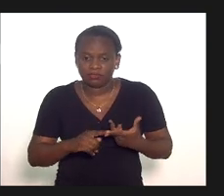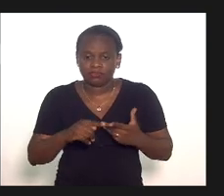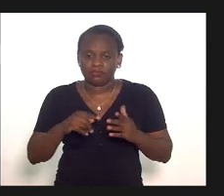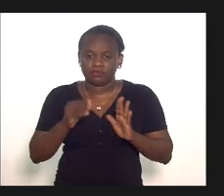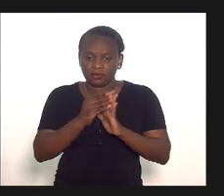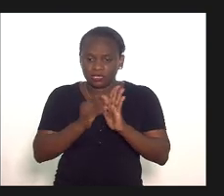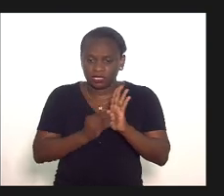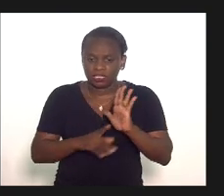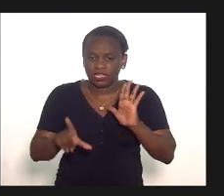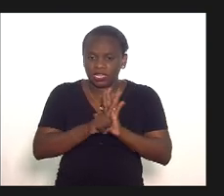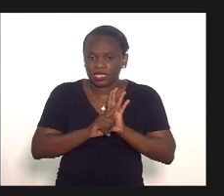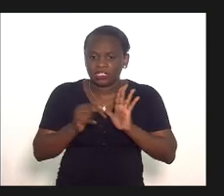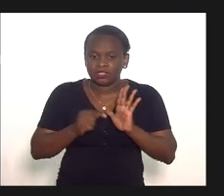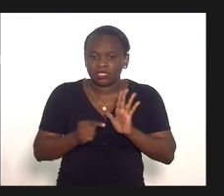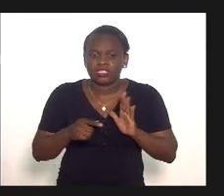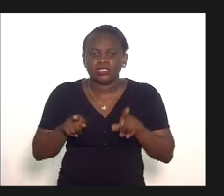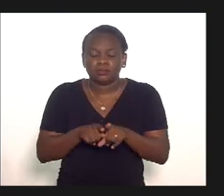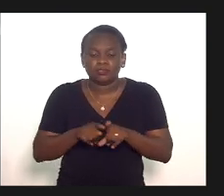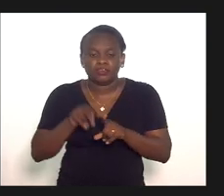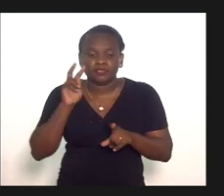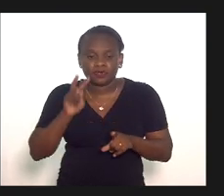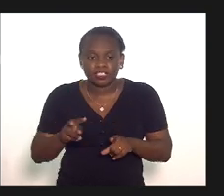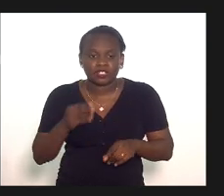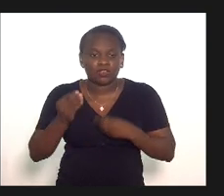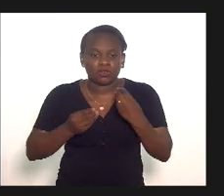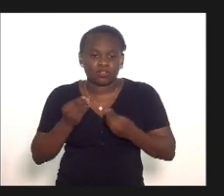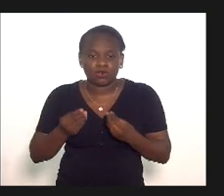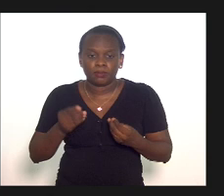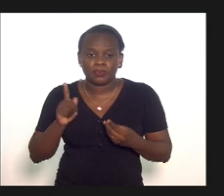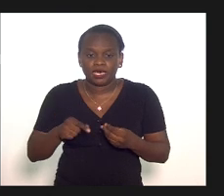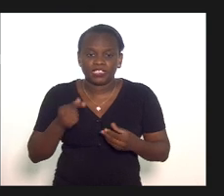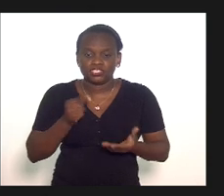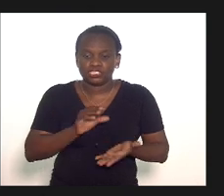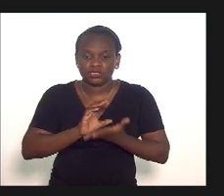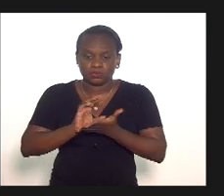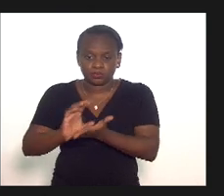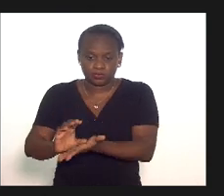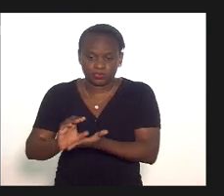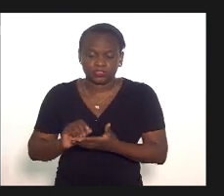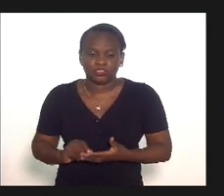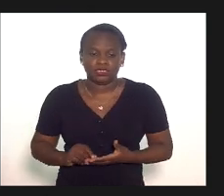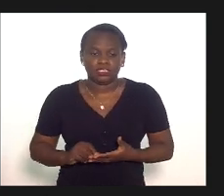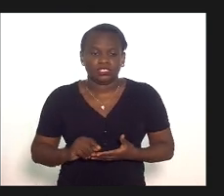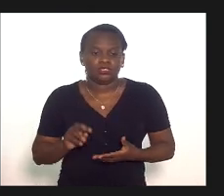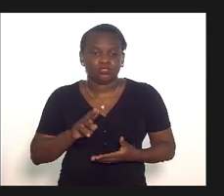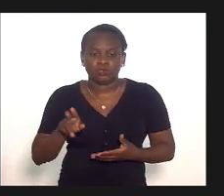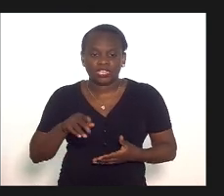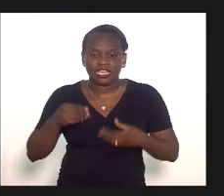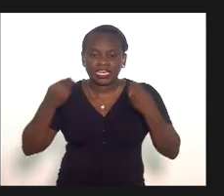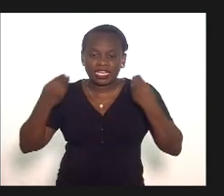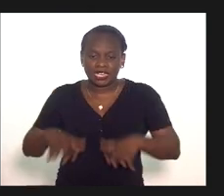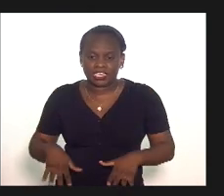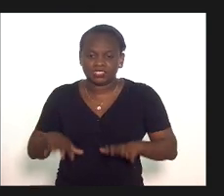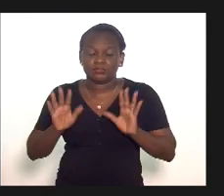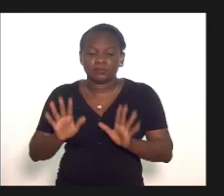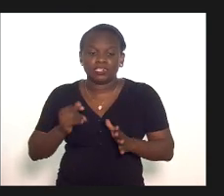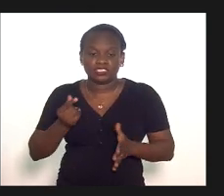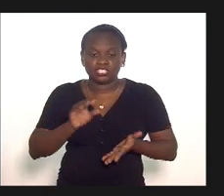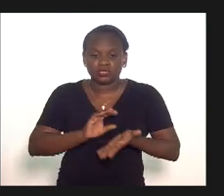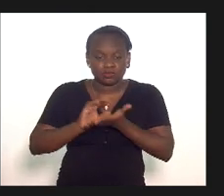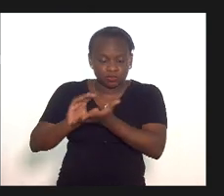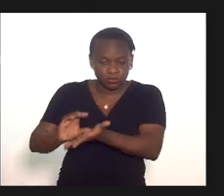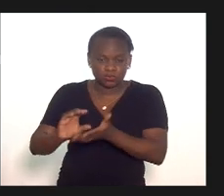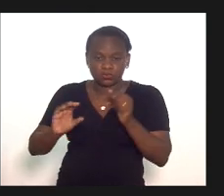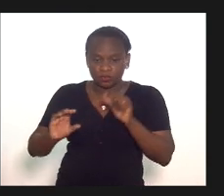convênio essa lei que a gente pudesse olhar como uma forma de investimento não como despesa mas de uma forma como